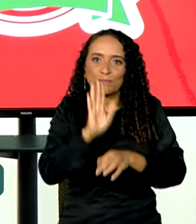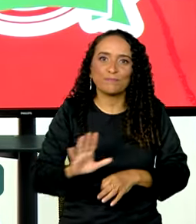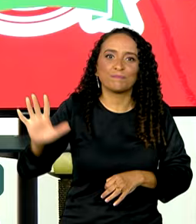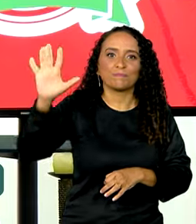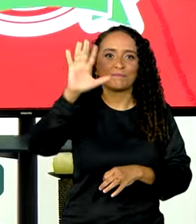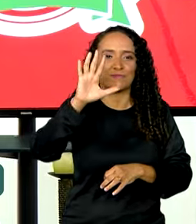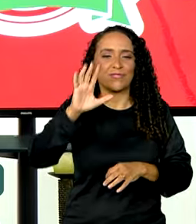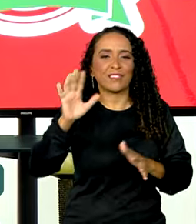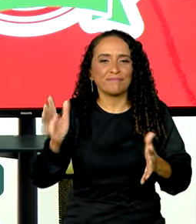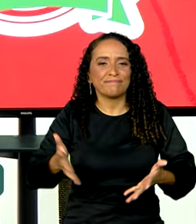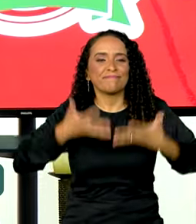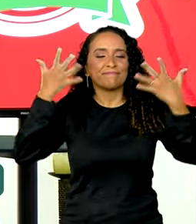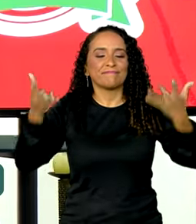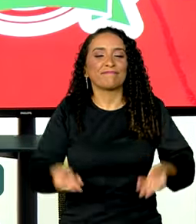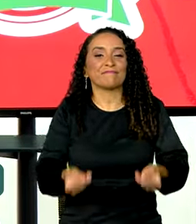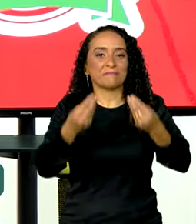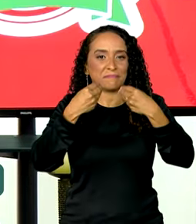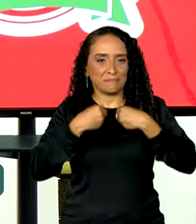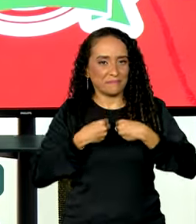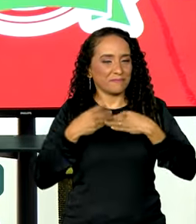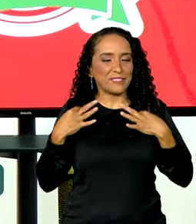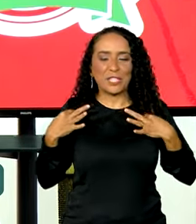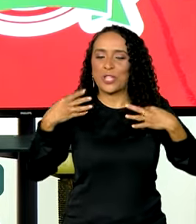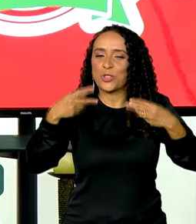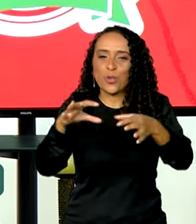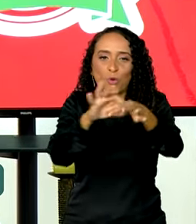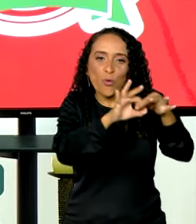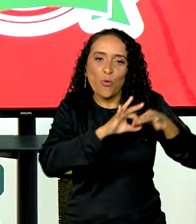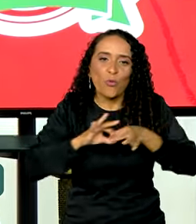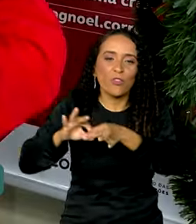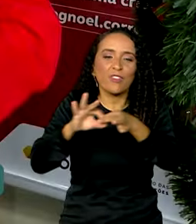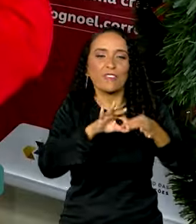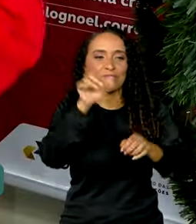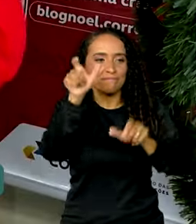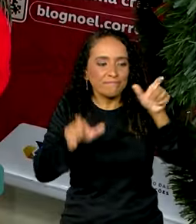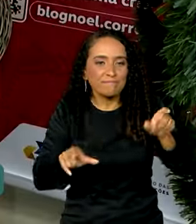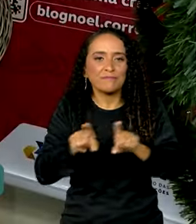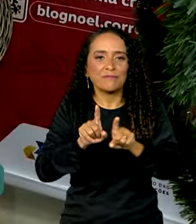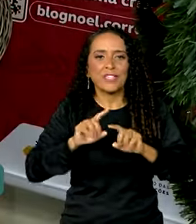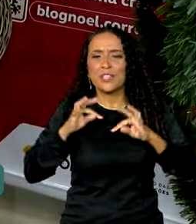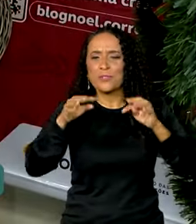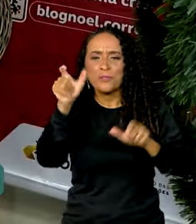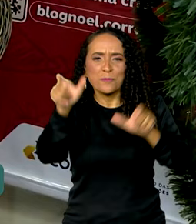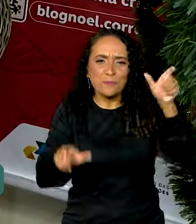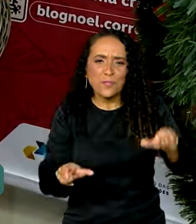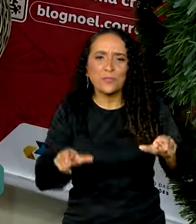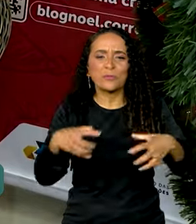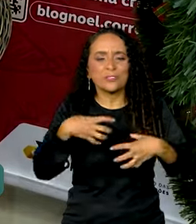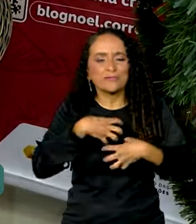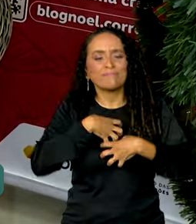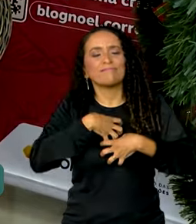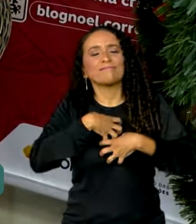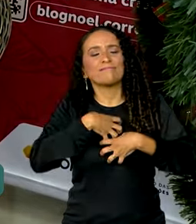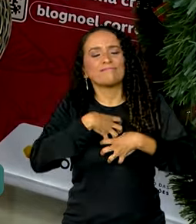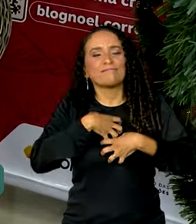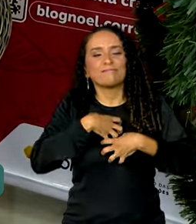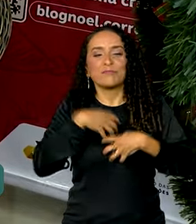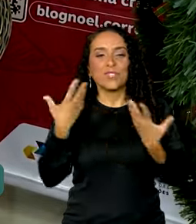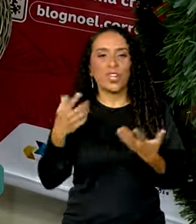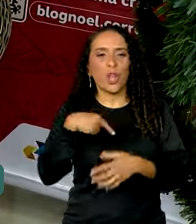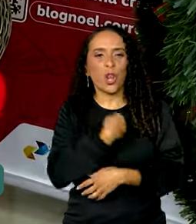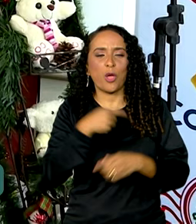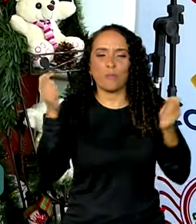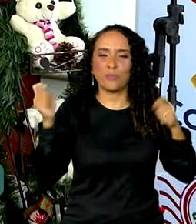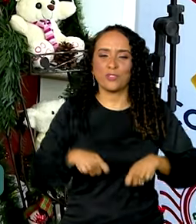campanha que traz alegria, traz felicidade, traz união das pessoas. Eu acho que todas as pessoas se sensibilizam para que a gente